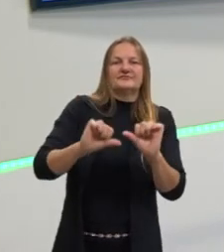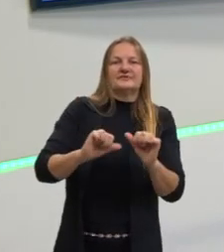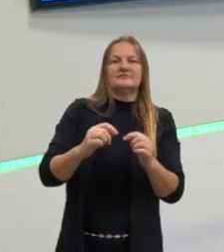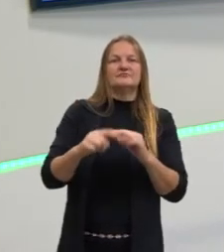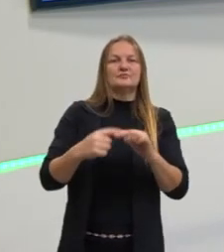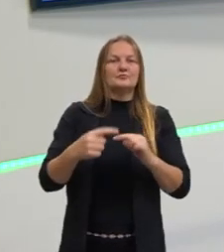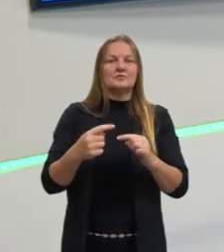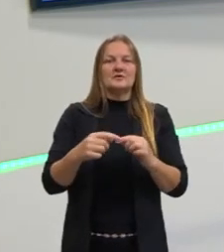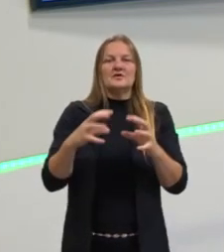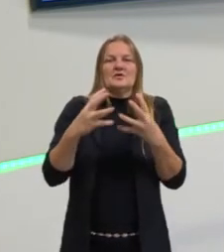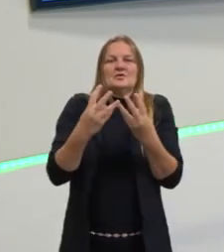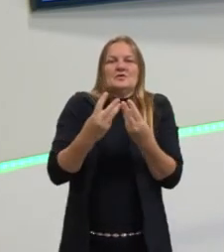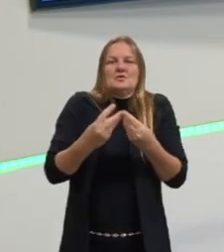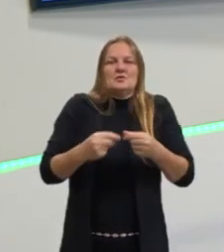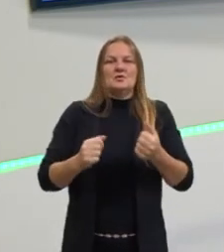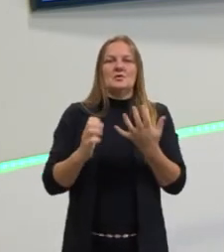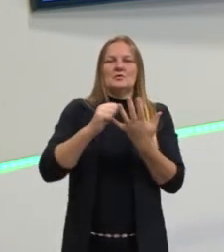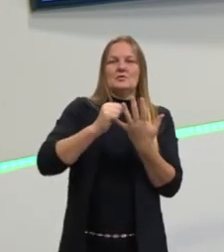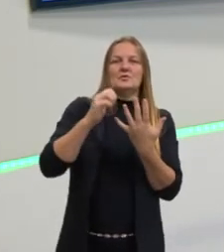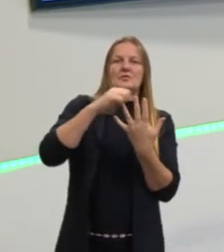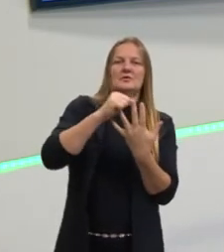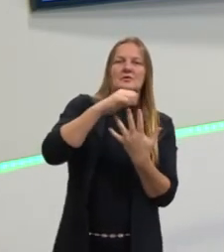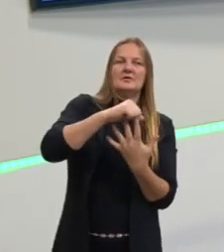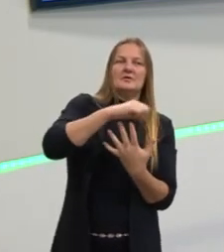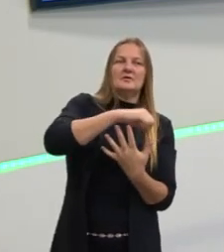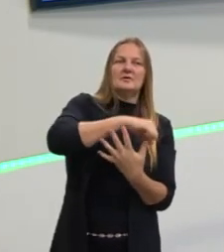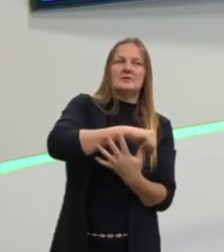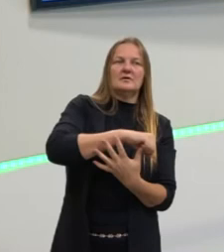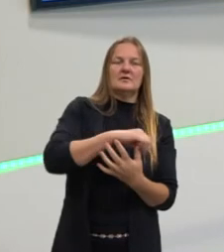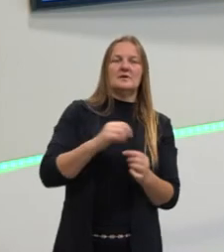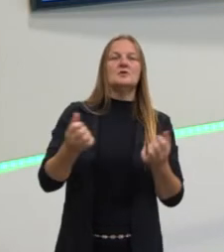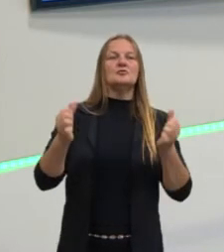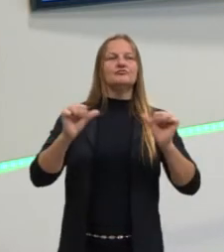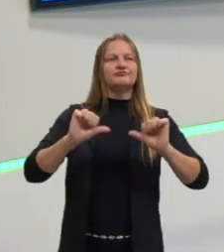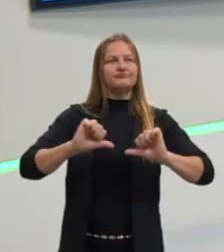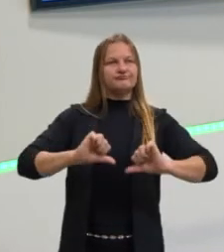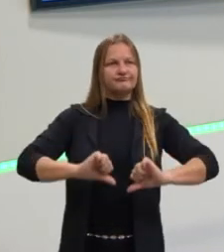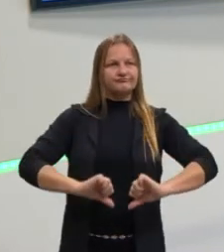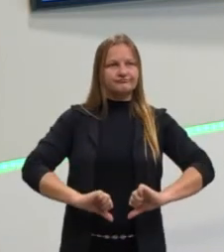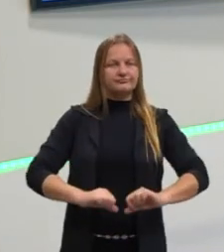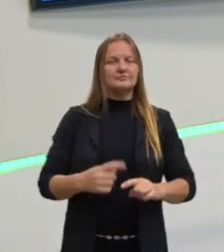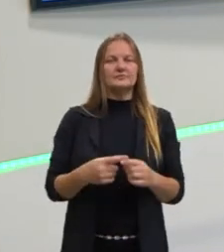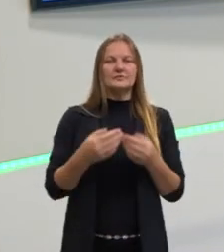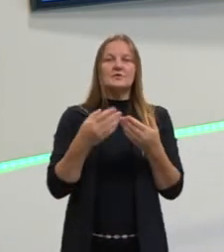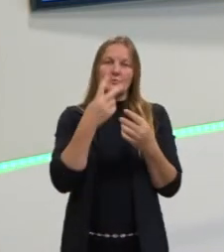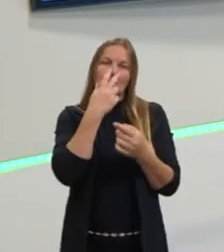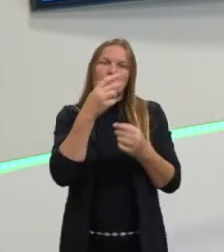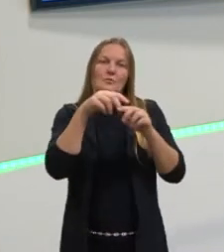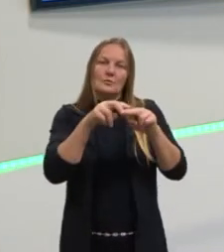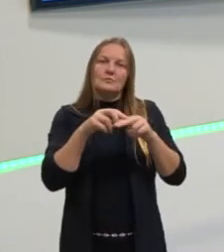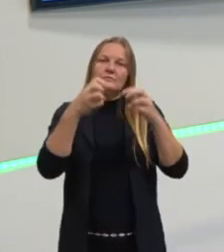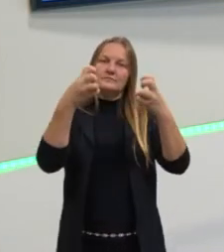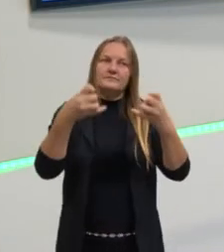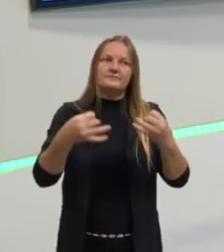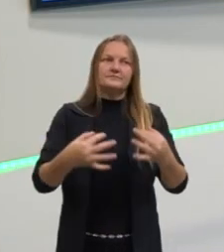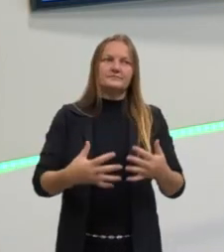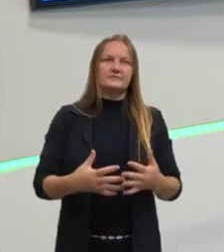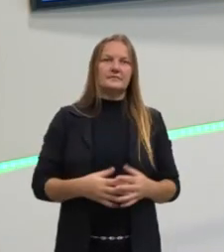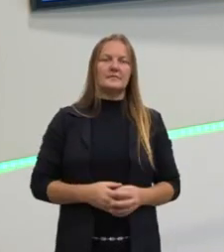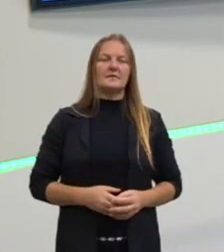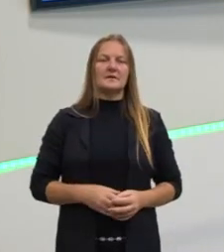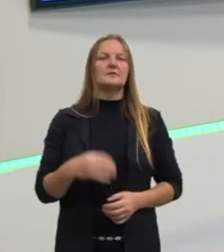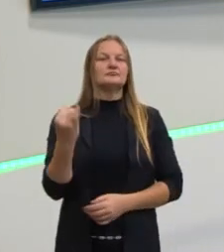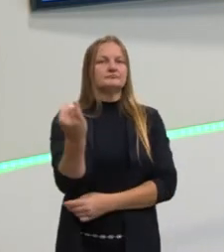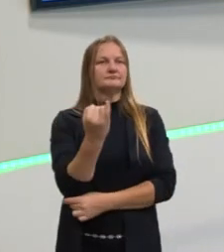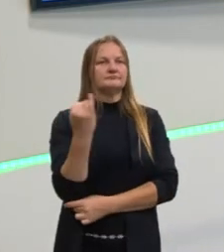destruir ali toda a cadeia alimentar, tirando a base. Então, só abrir um parênteses nesse fato aqui, que é